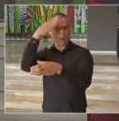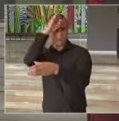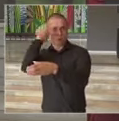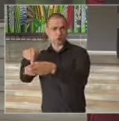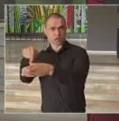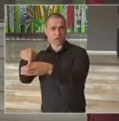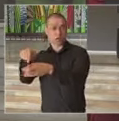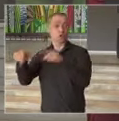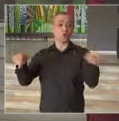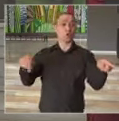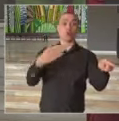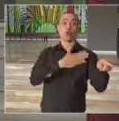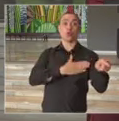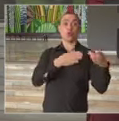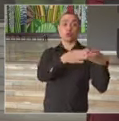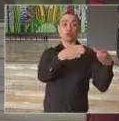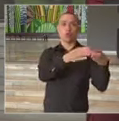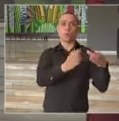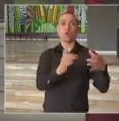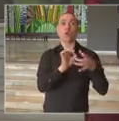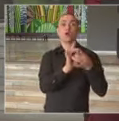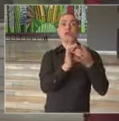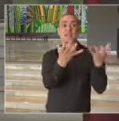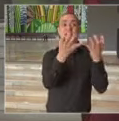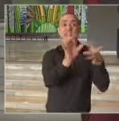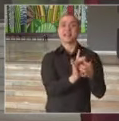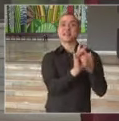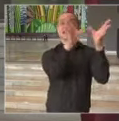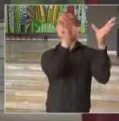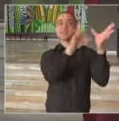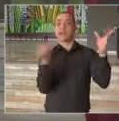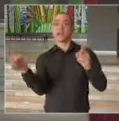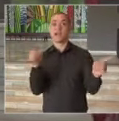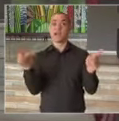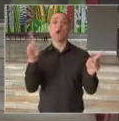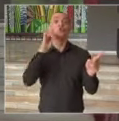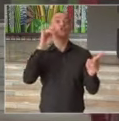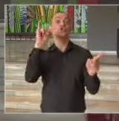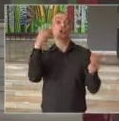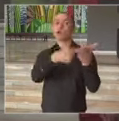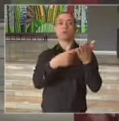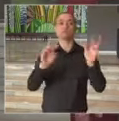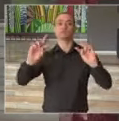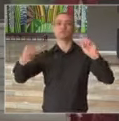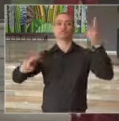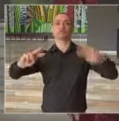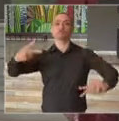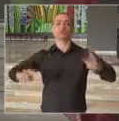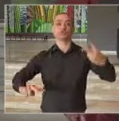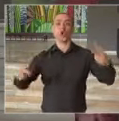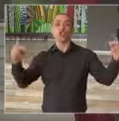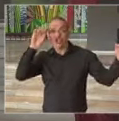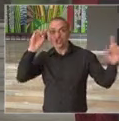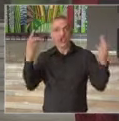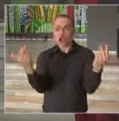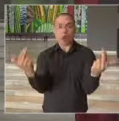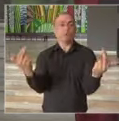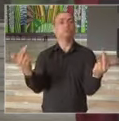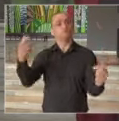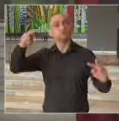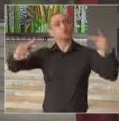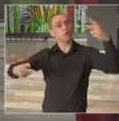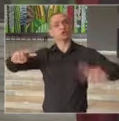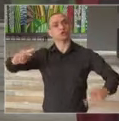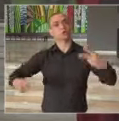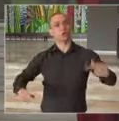os grupos pró-democracia, para que utilizem dias distintos, para as suas manifestações e façam